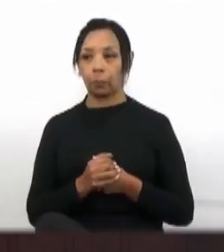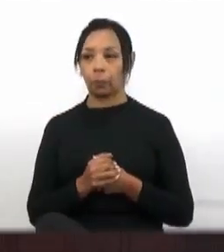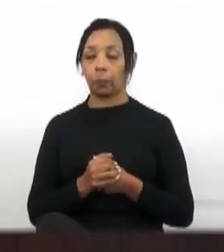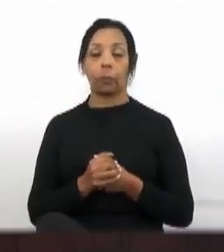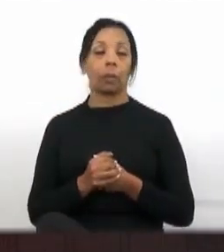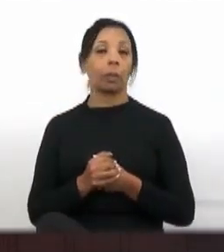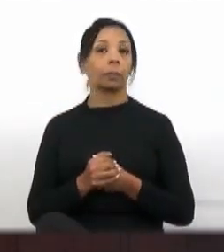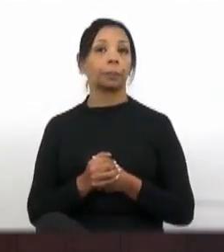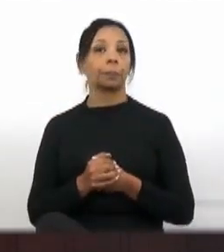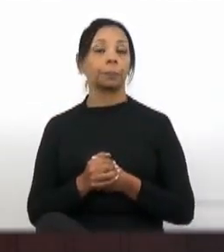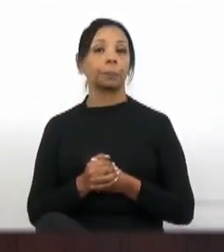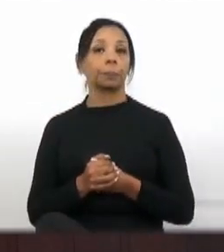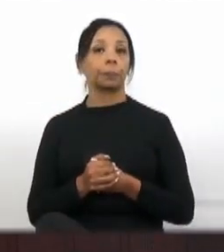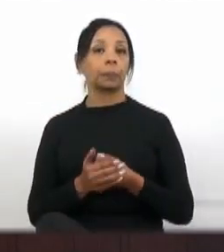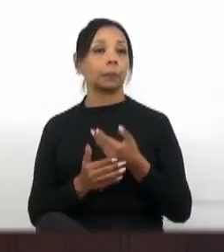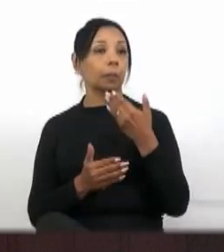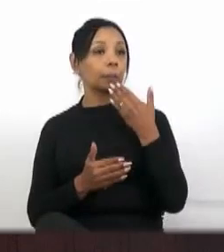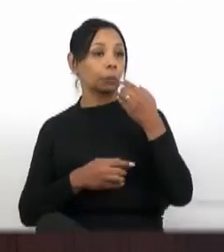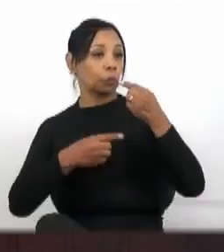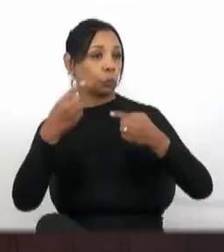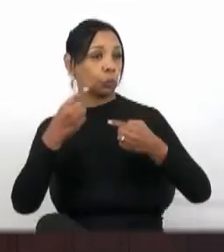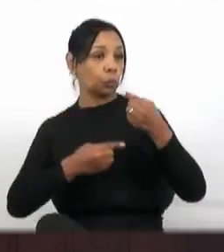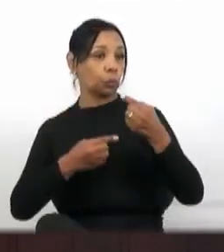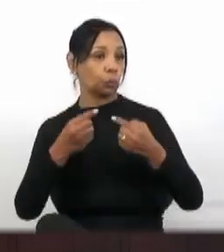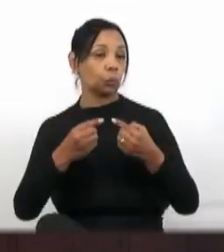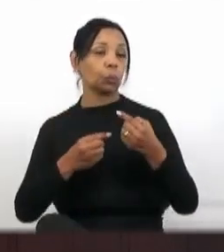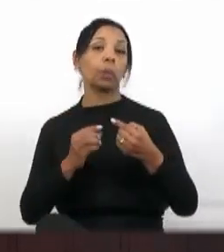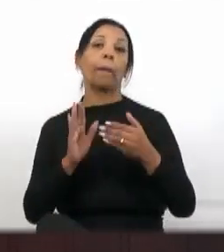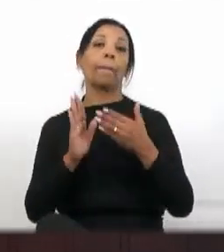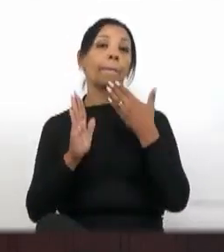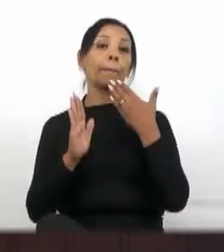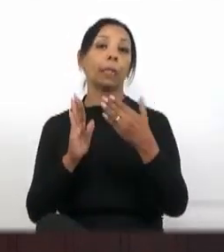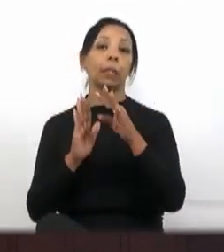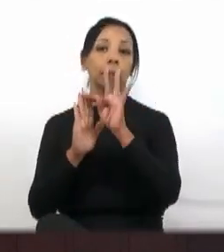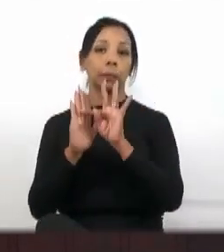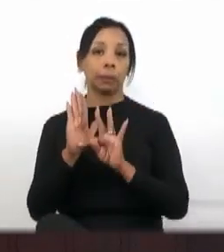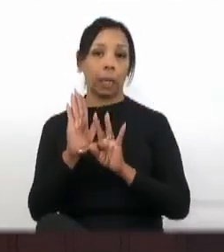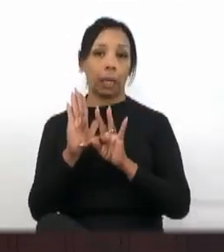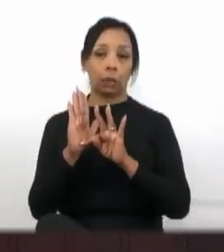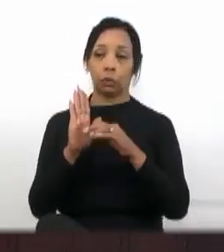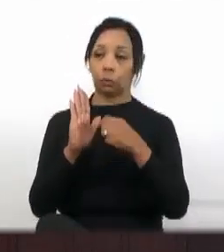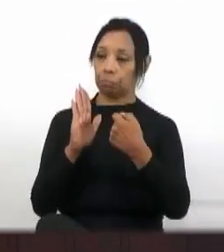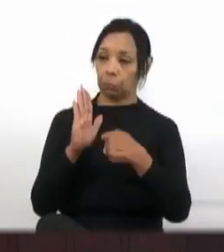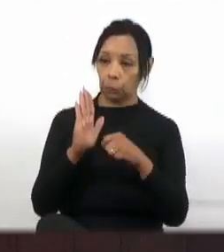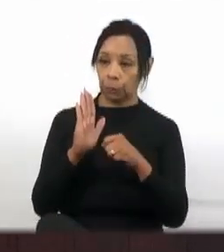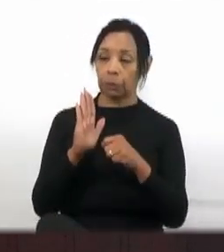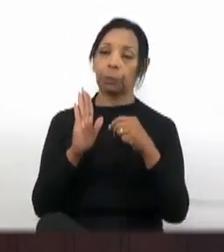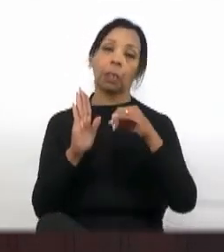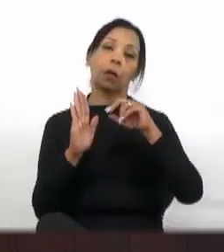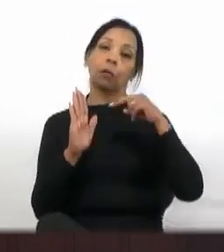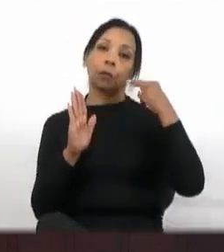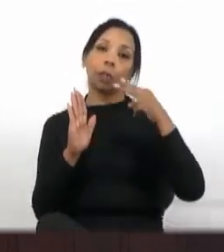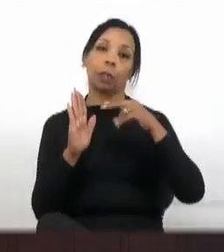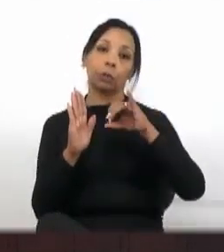redação final, senhora presidenta? Está em discussão a dispensa da apreciação da redação final requerida pelo vereador José Gabriel.